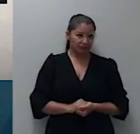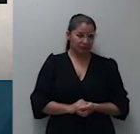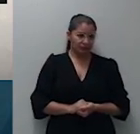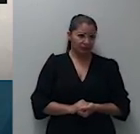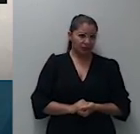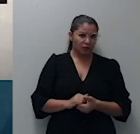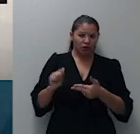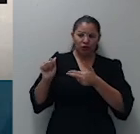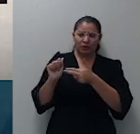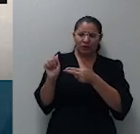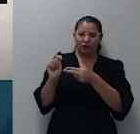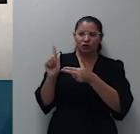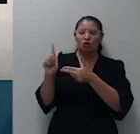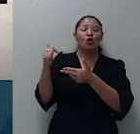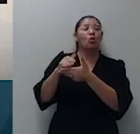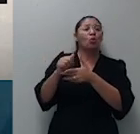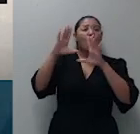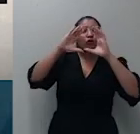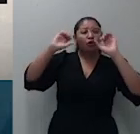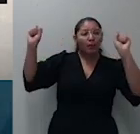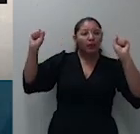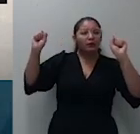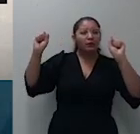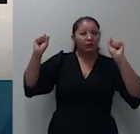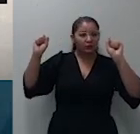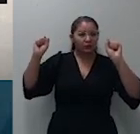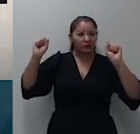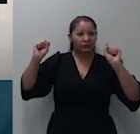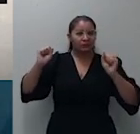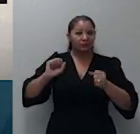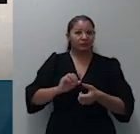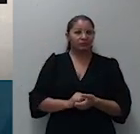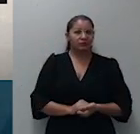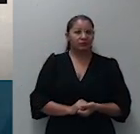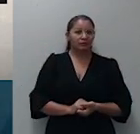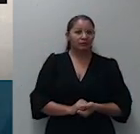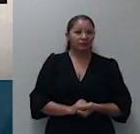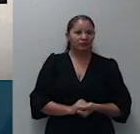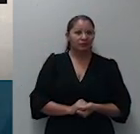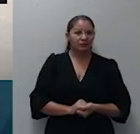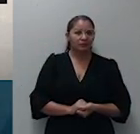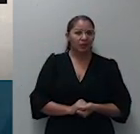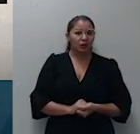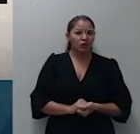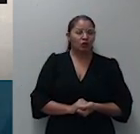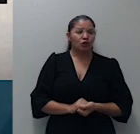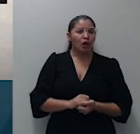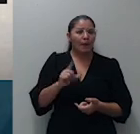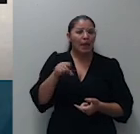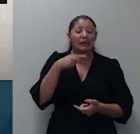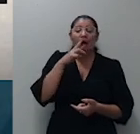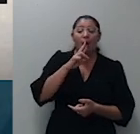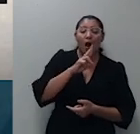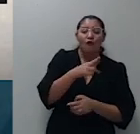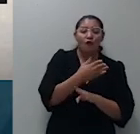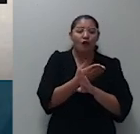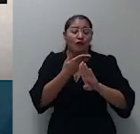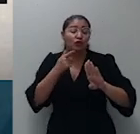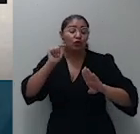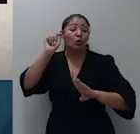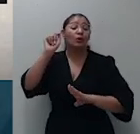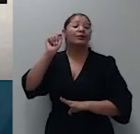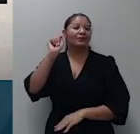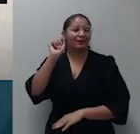origem com amparo no acervo fático dos autos concluiu que a liquidação de sentença afastou-se dos parâmetros